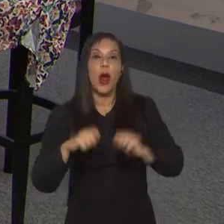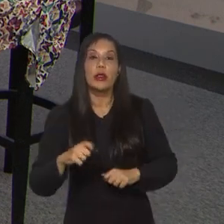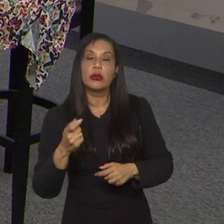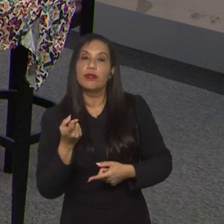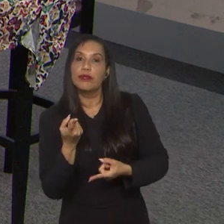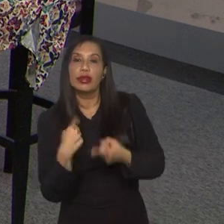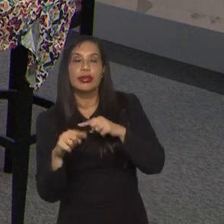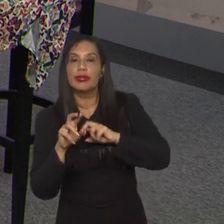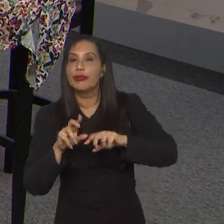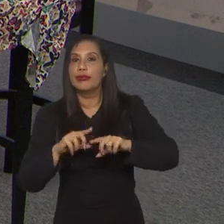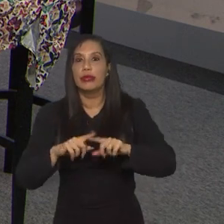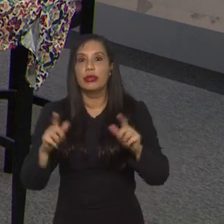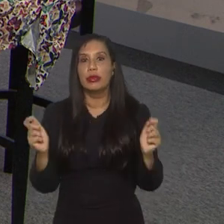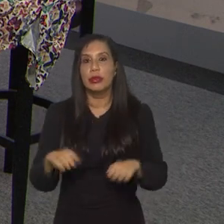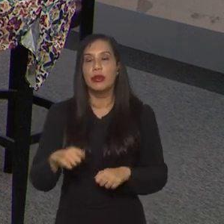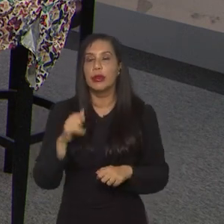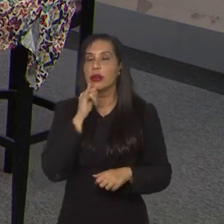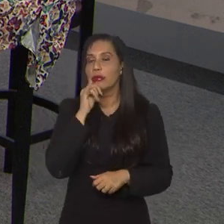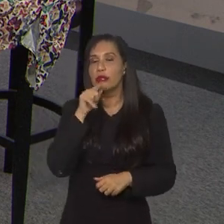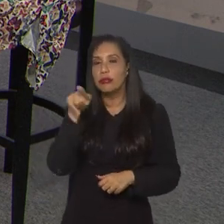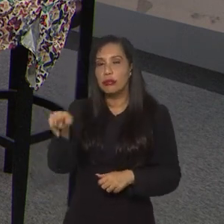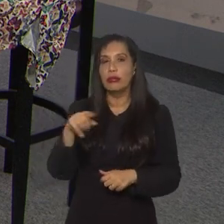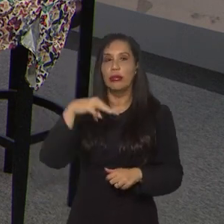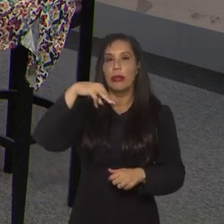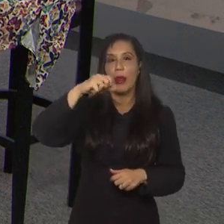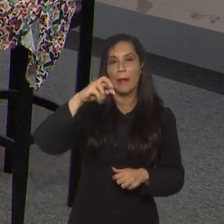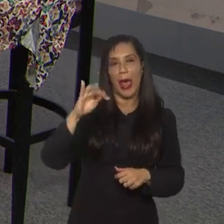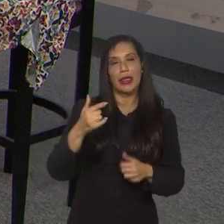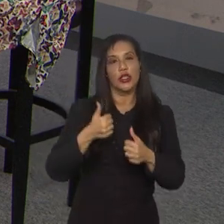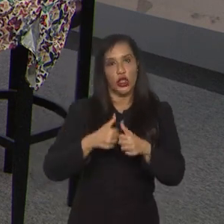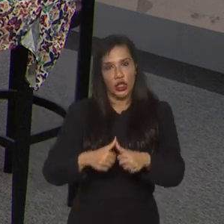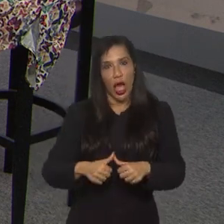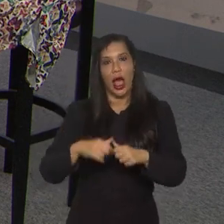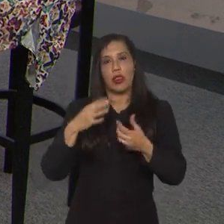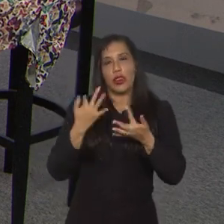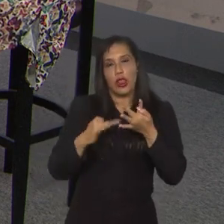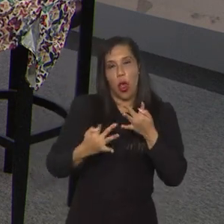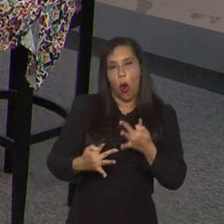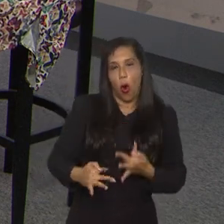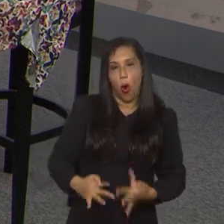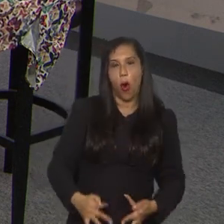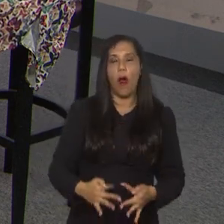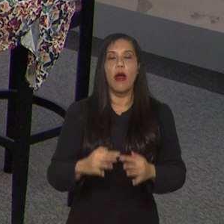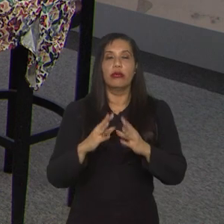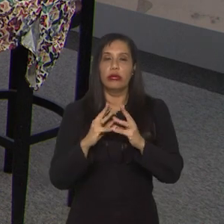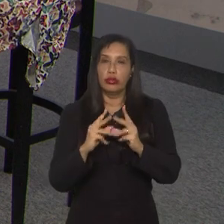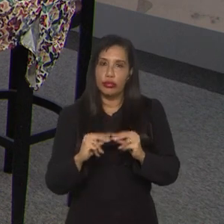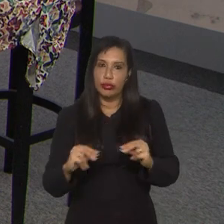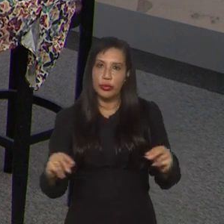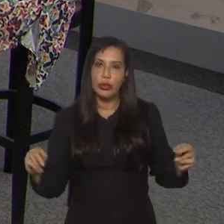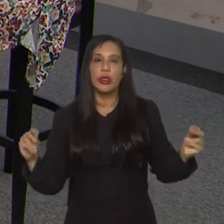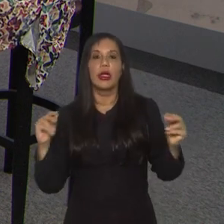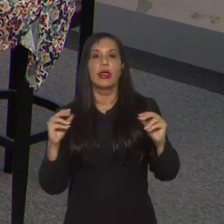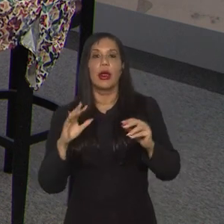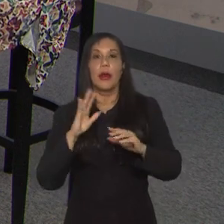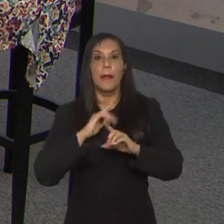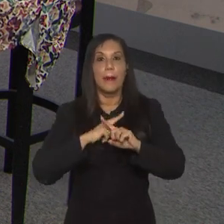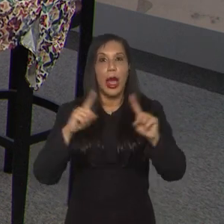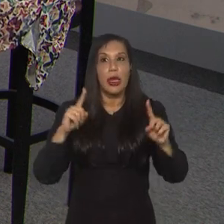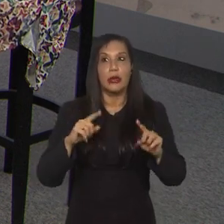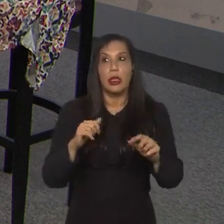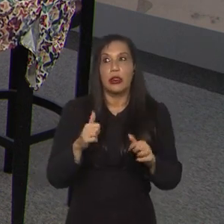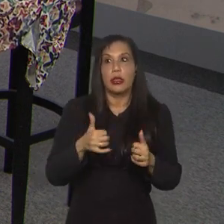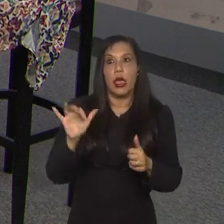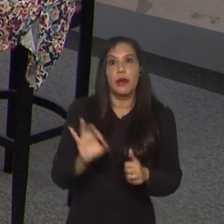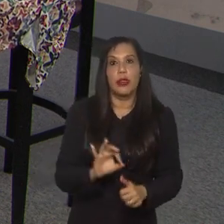diferença, né? Ela chega de uma lesão, vem de lesão, não está no melhor